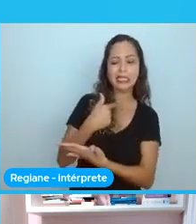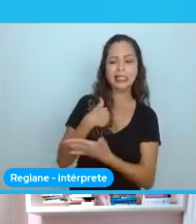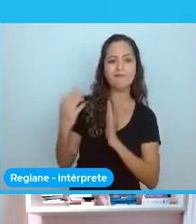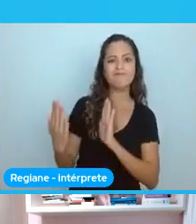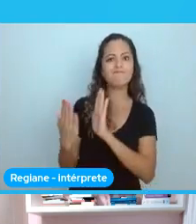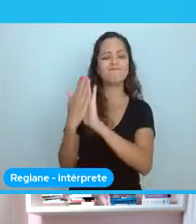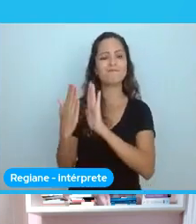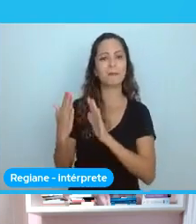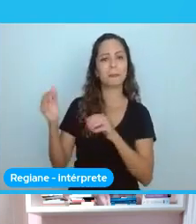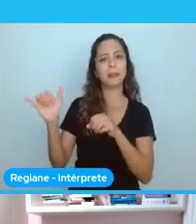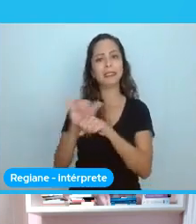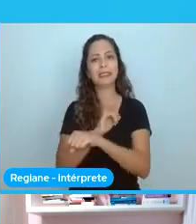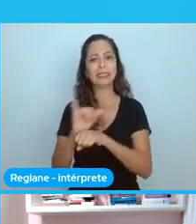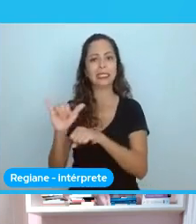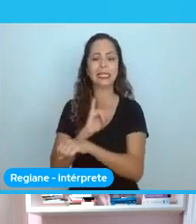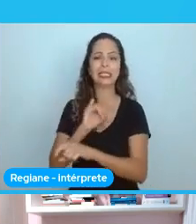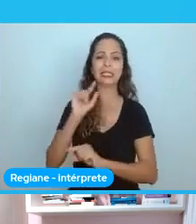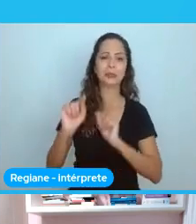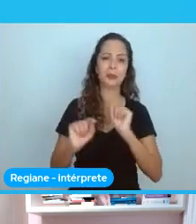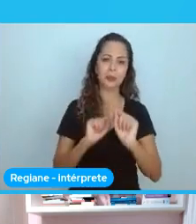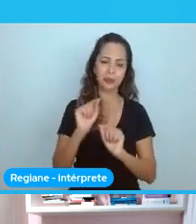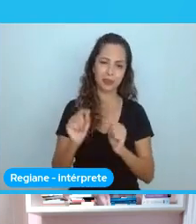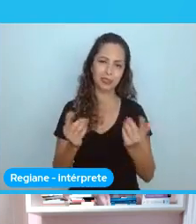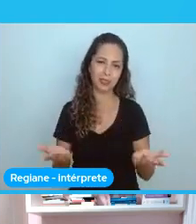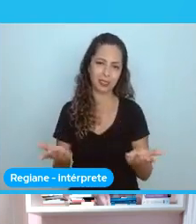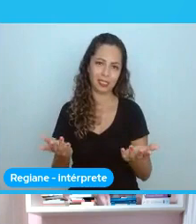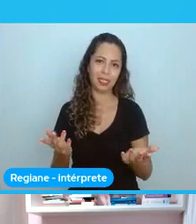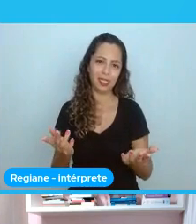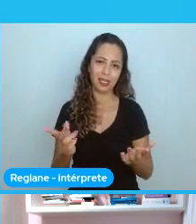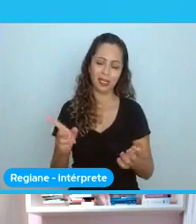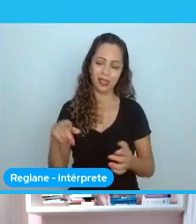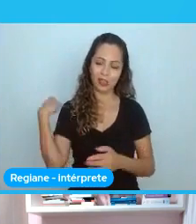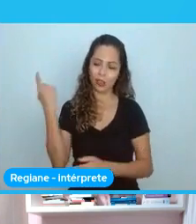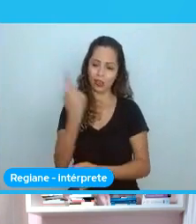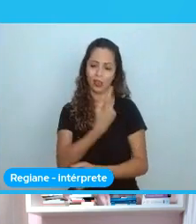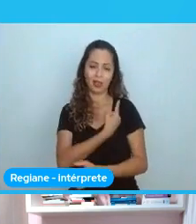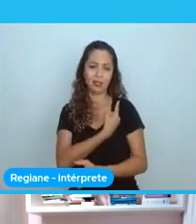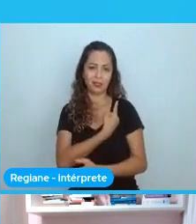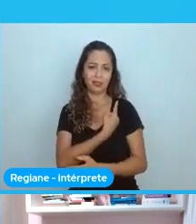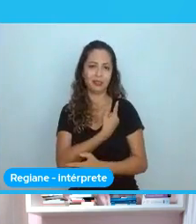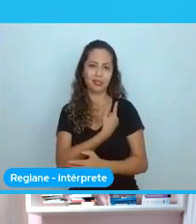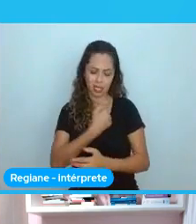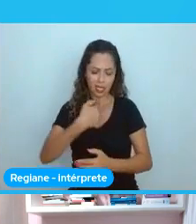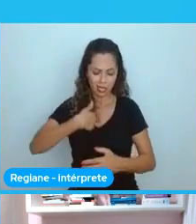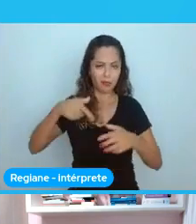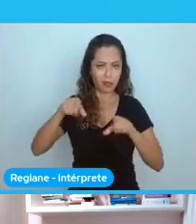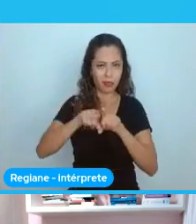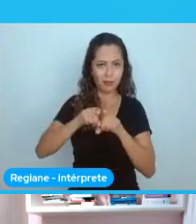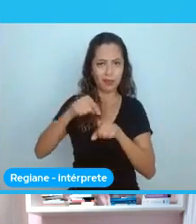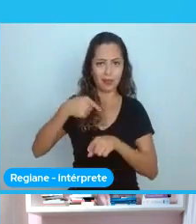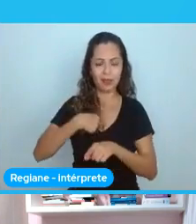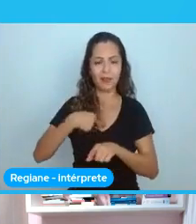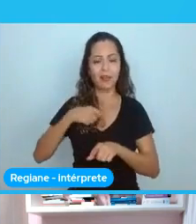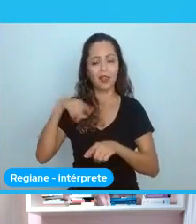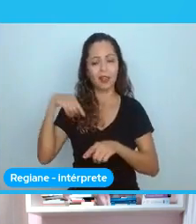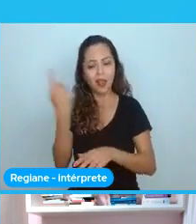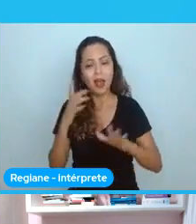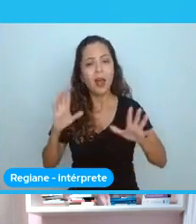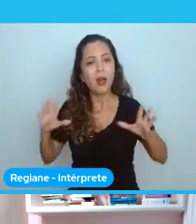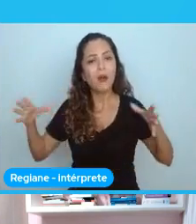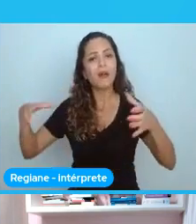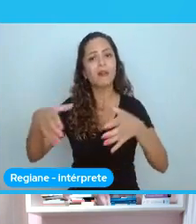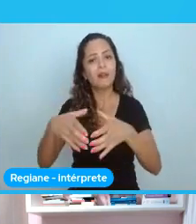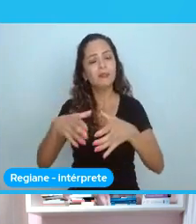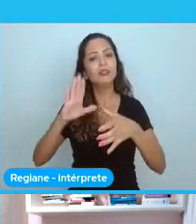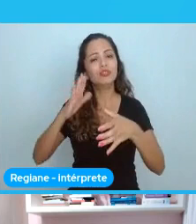eu falo assim, a gente vem falando sobre mim. Eu acho que as meninas e quais estão correndo muito atrás disso. A gente correu atrás disso